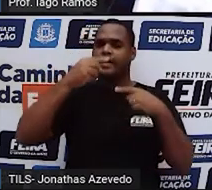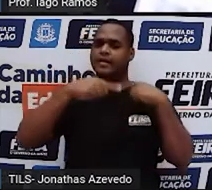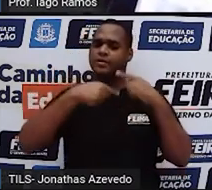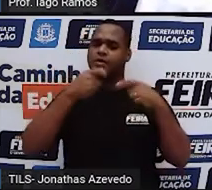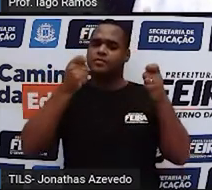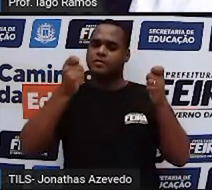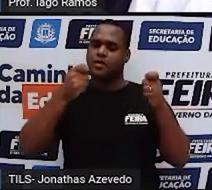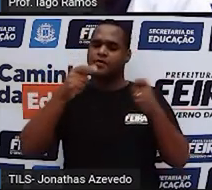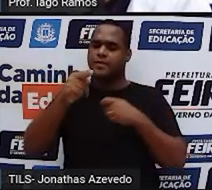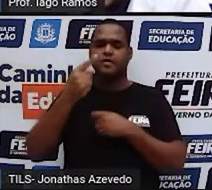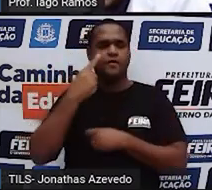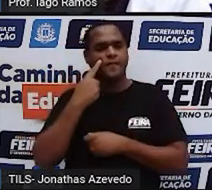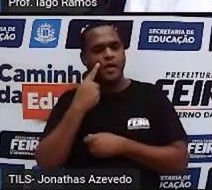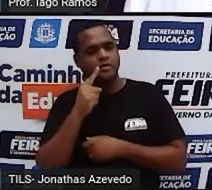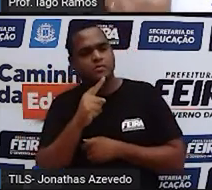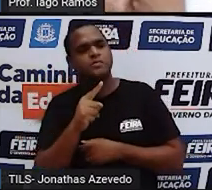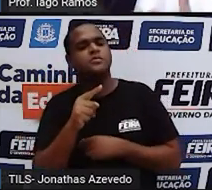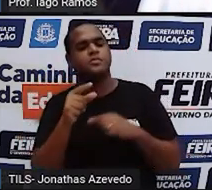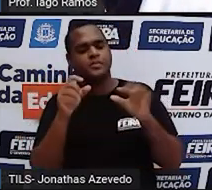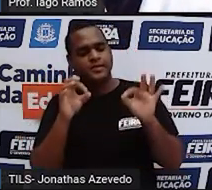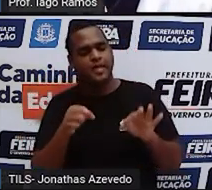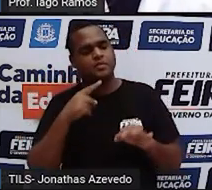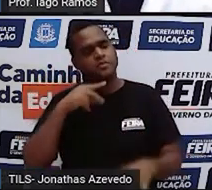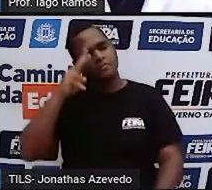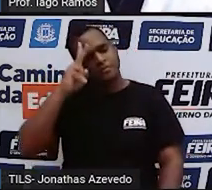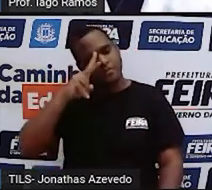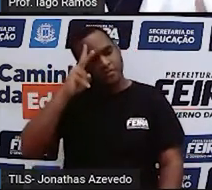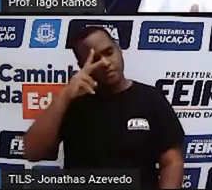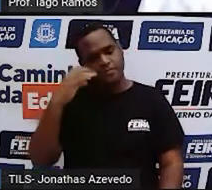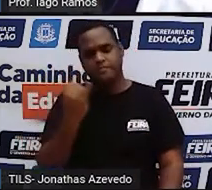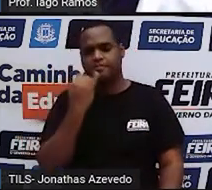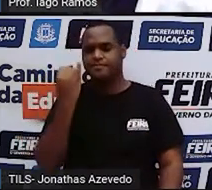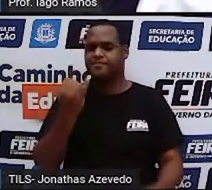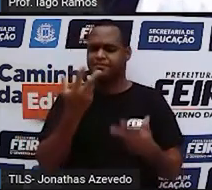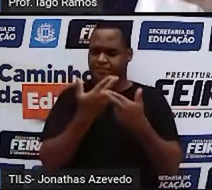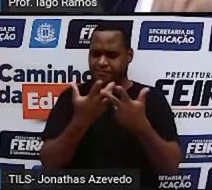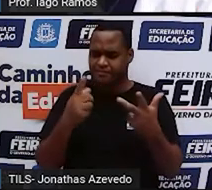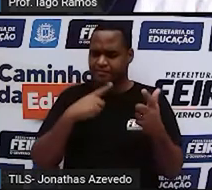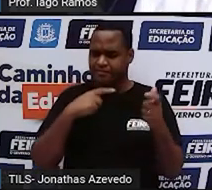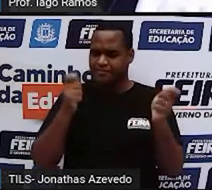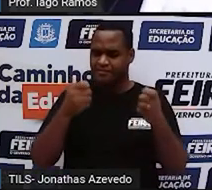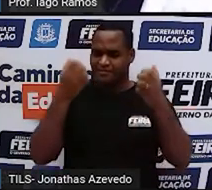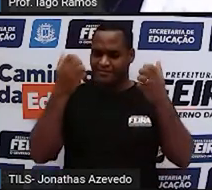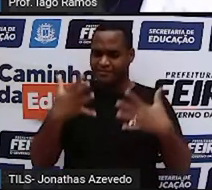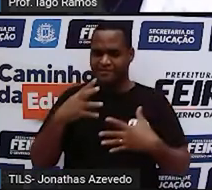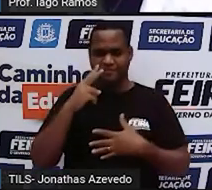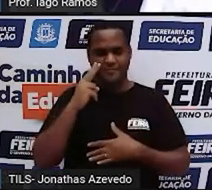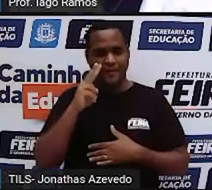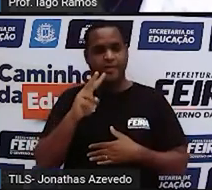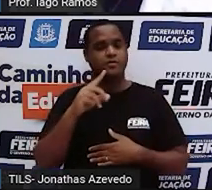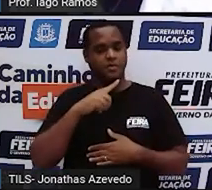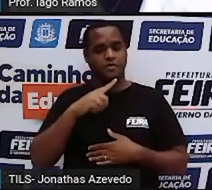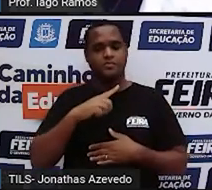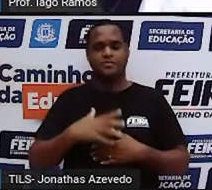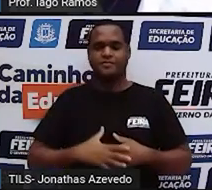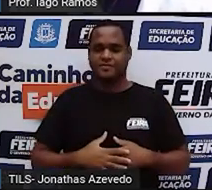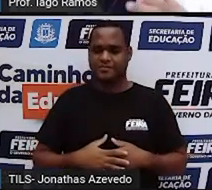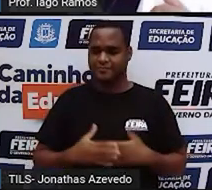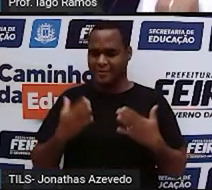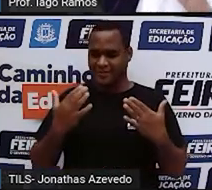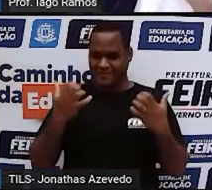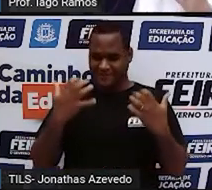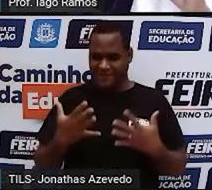olhar isso e relembrar as coisas que você está vendo aqui nessa aula. Beleza? Então bora?